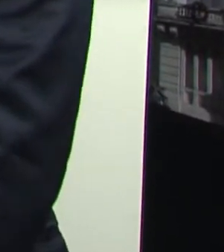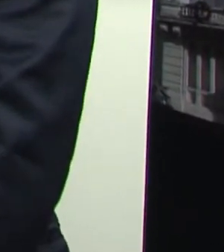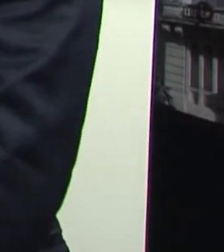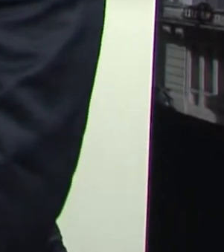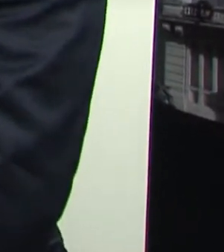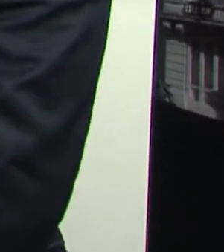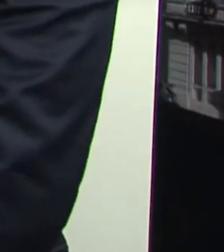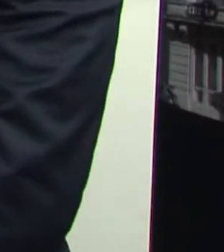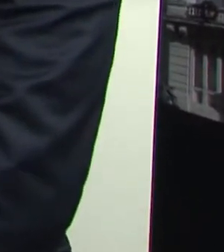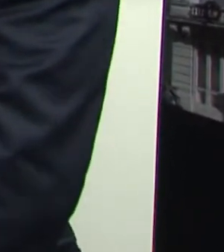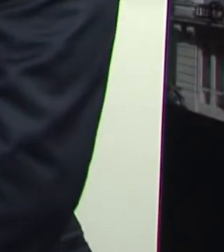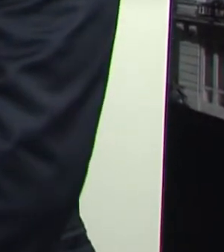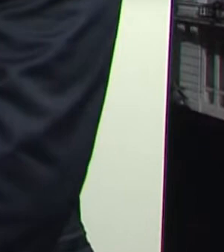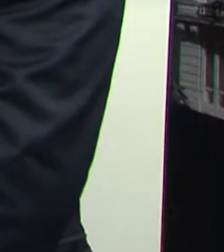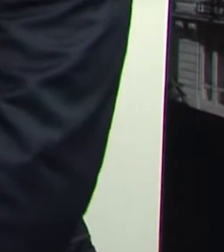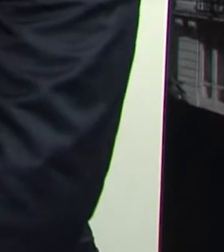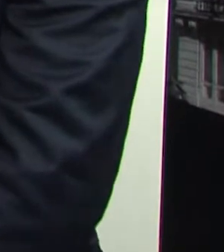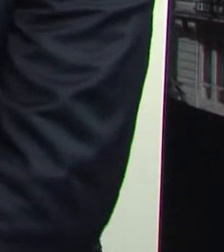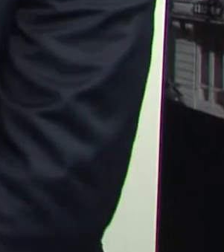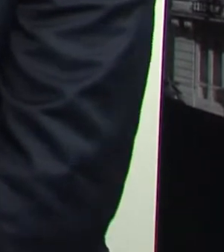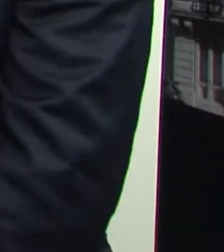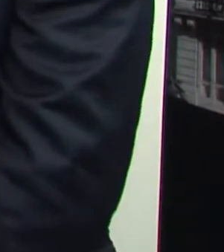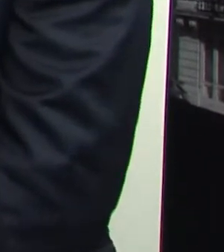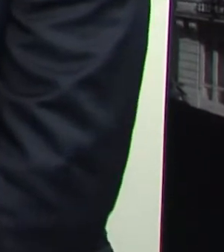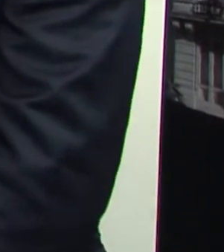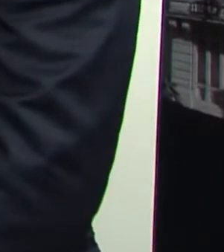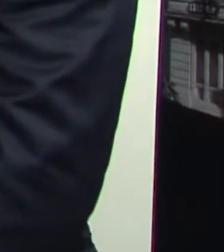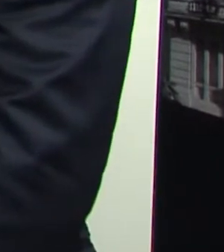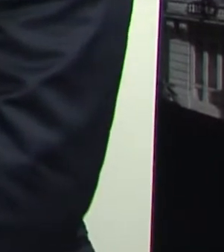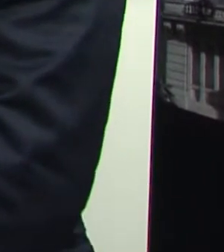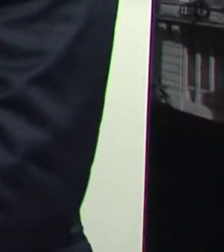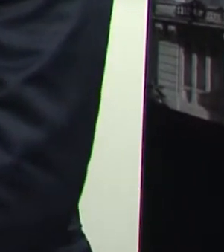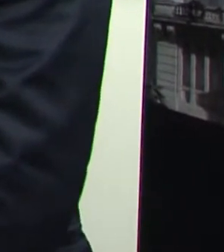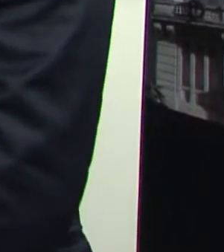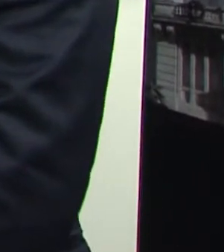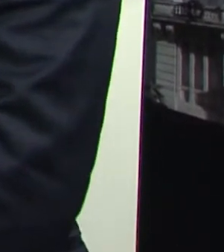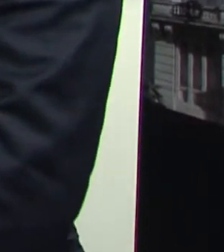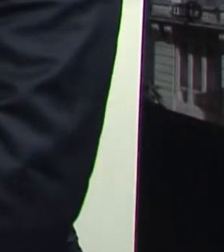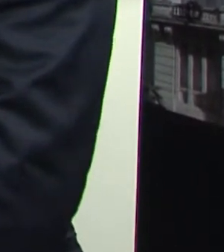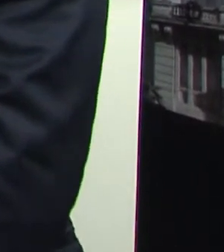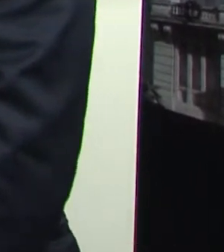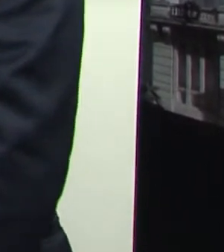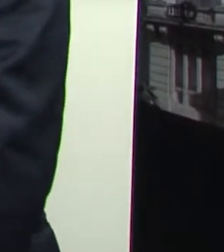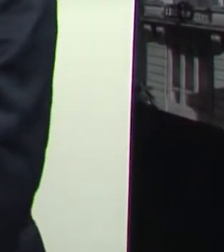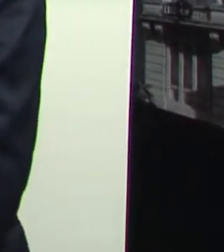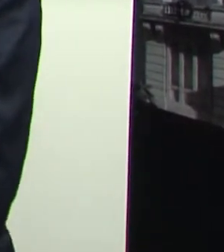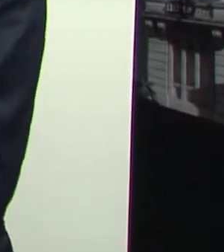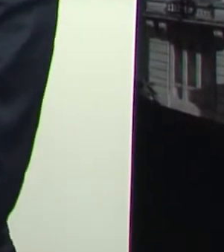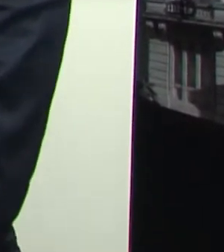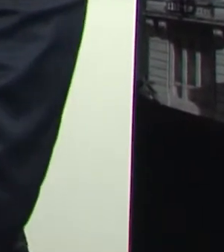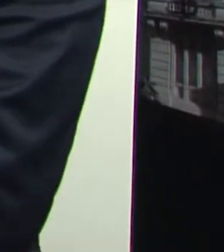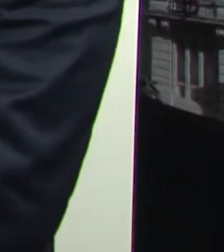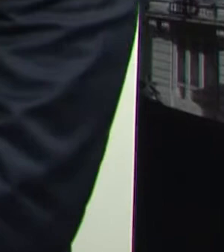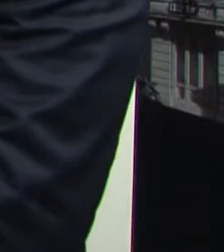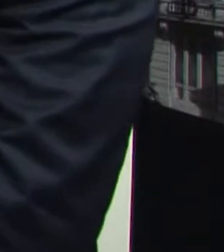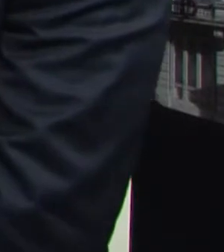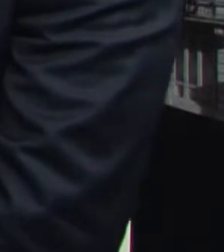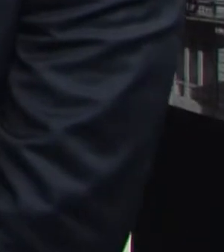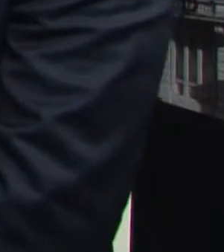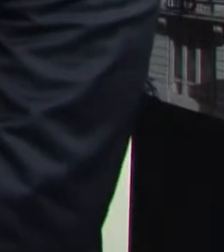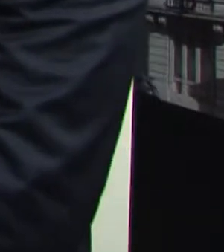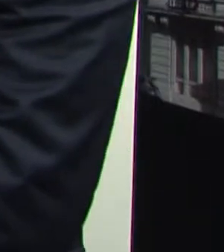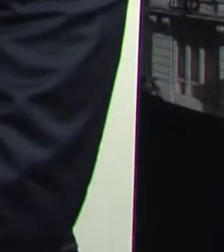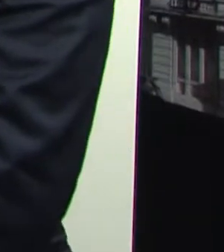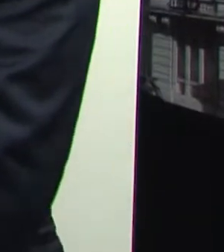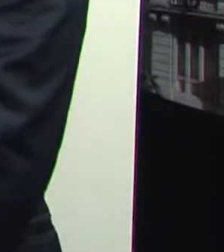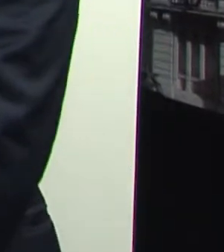em absoluta desigualdade de condições. Eu tenho míseros seis segundos na propaganda eleitoral, portanto, pouco mais do